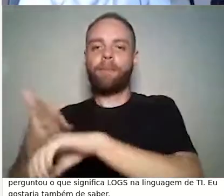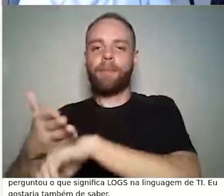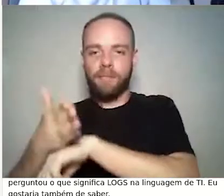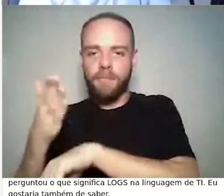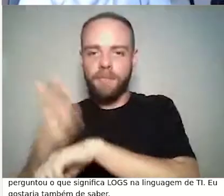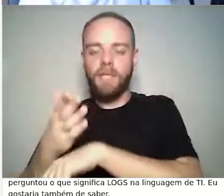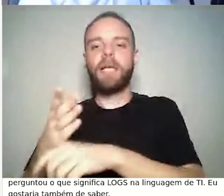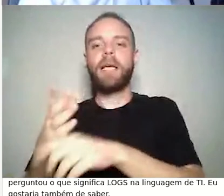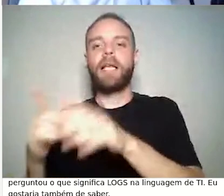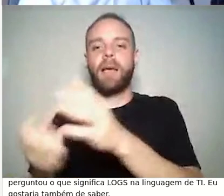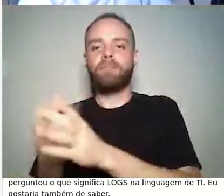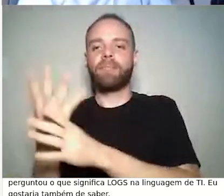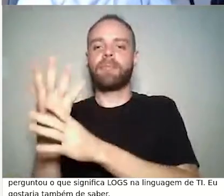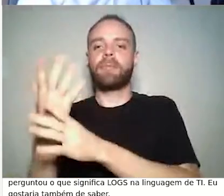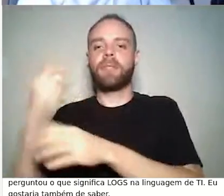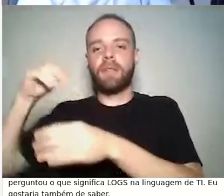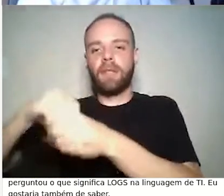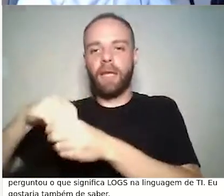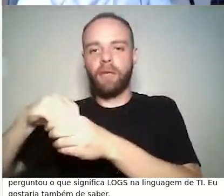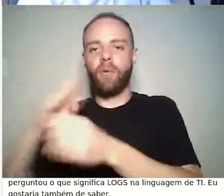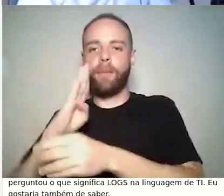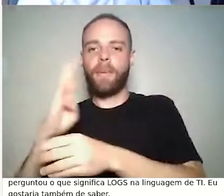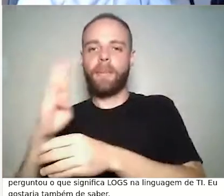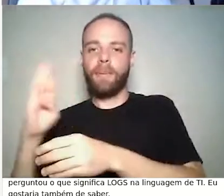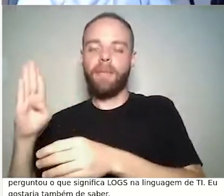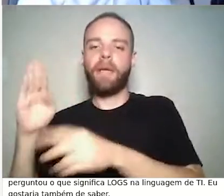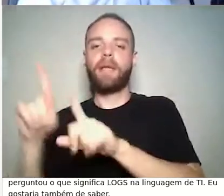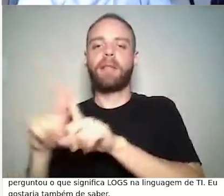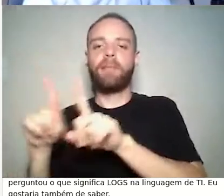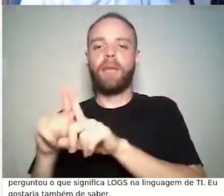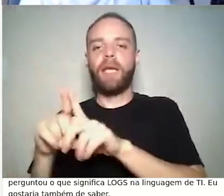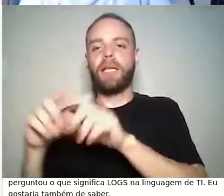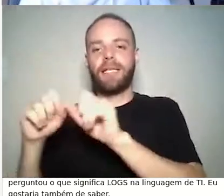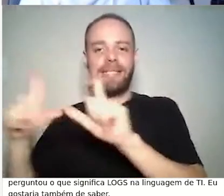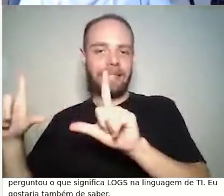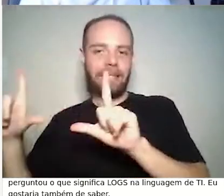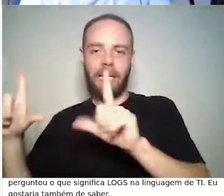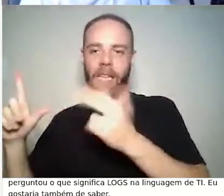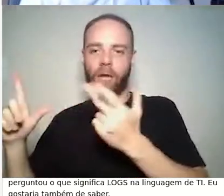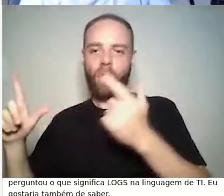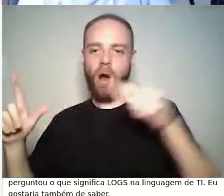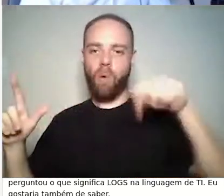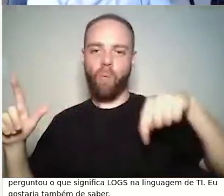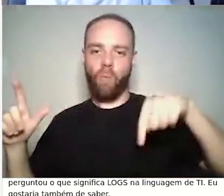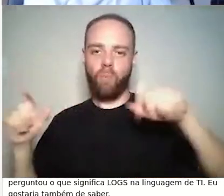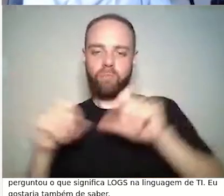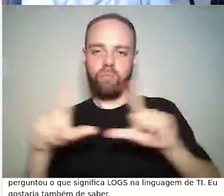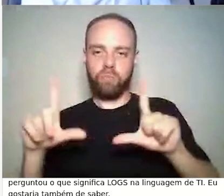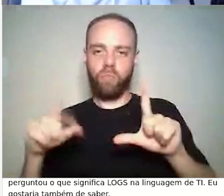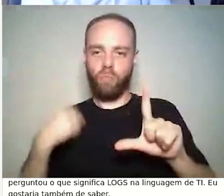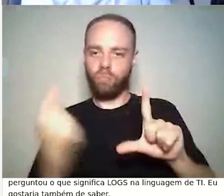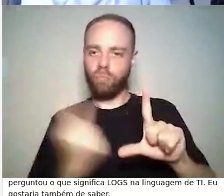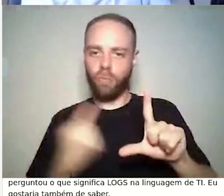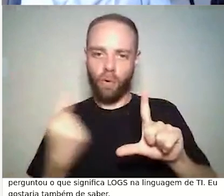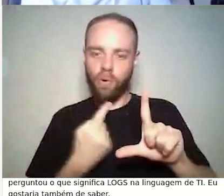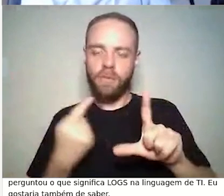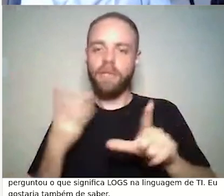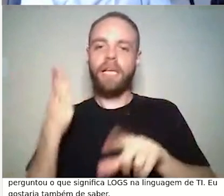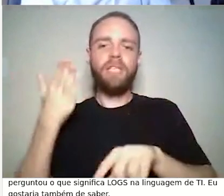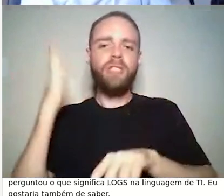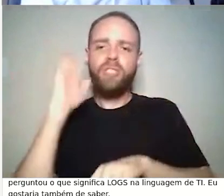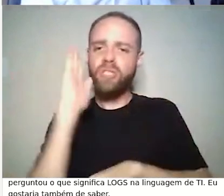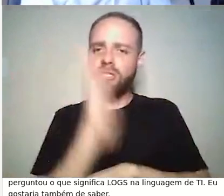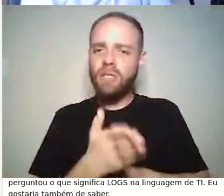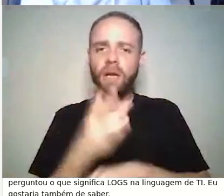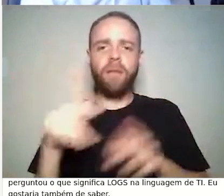para vocês isso aí, o BBB vai gerar uma sala como essa que a gente está aqui, só que é um recurso direto no Moodle, a gente está utilizando aqui a infraestrutura da